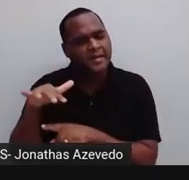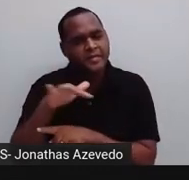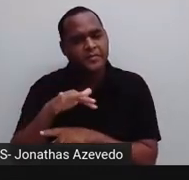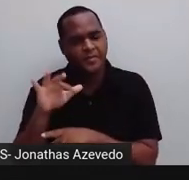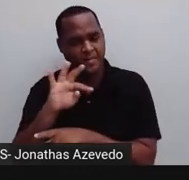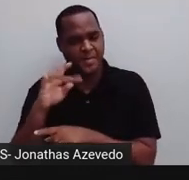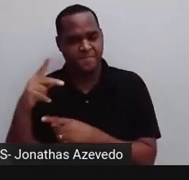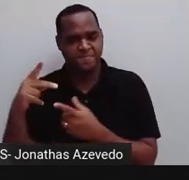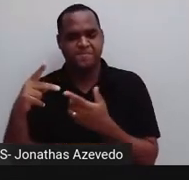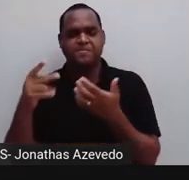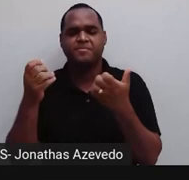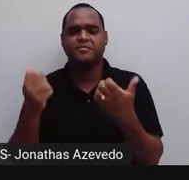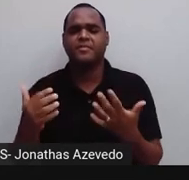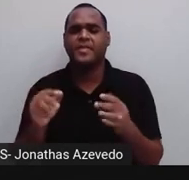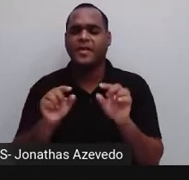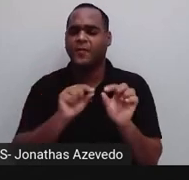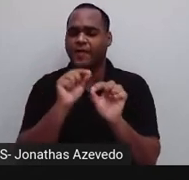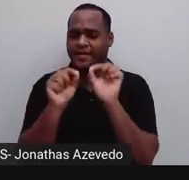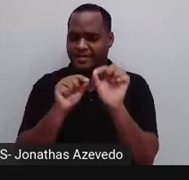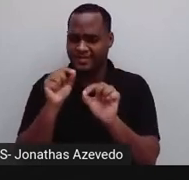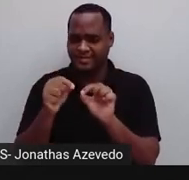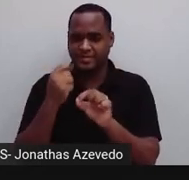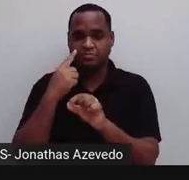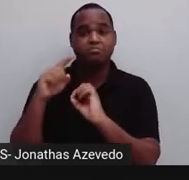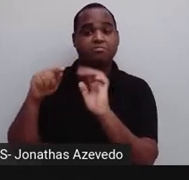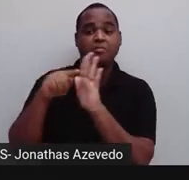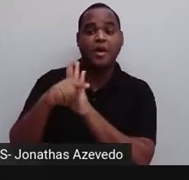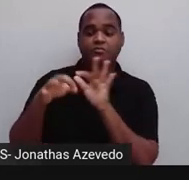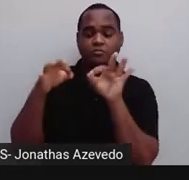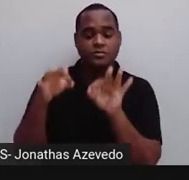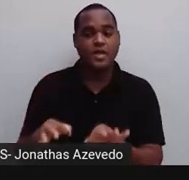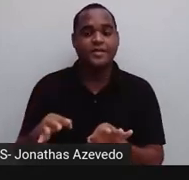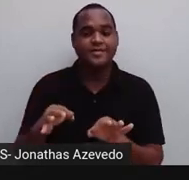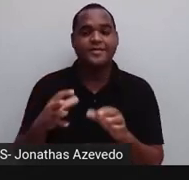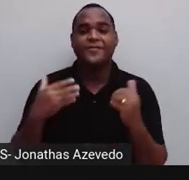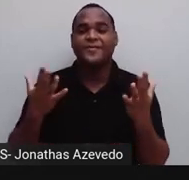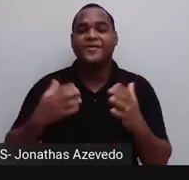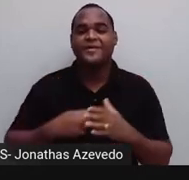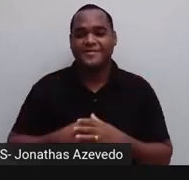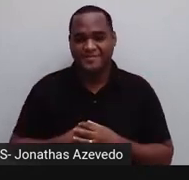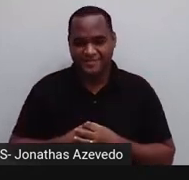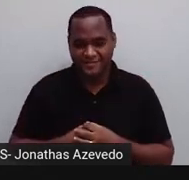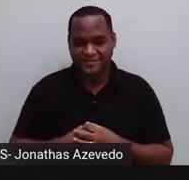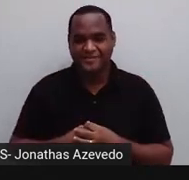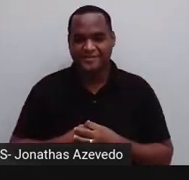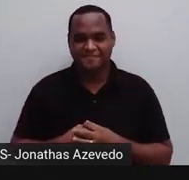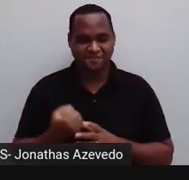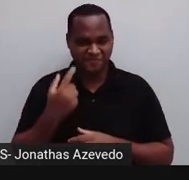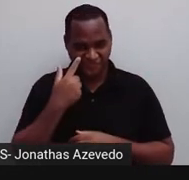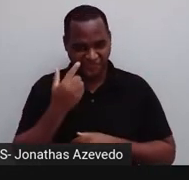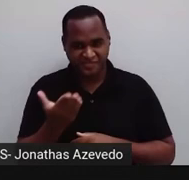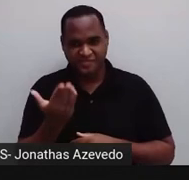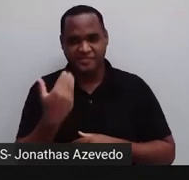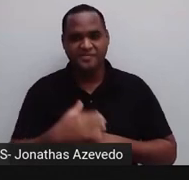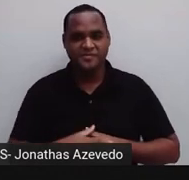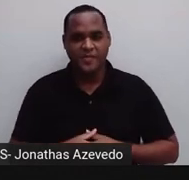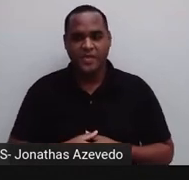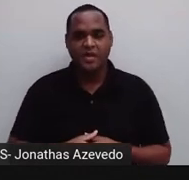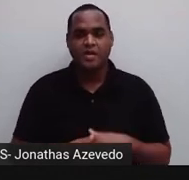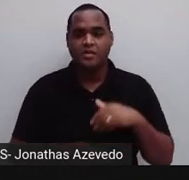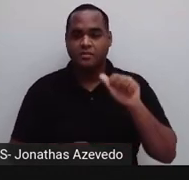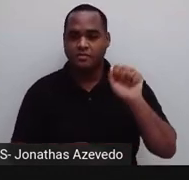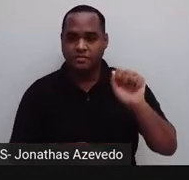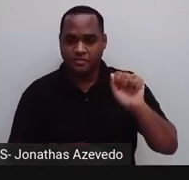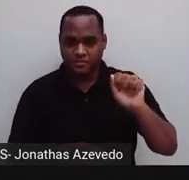E aí eu quero saber qual dessas perguntas vai ser a correta. Olha só. O que